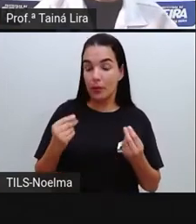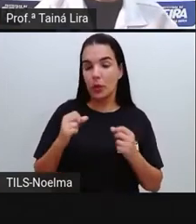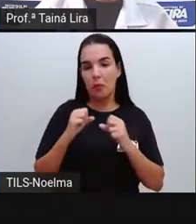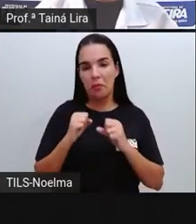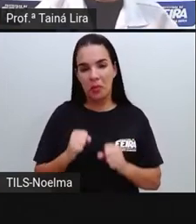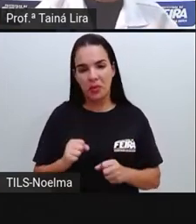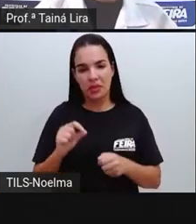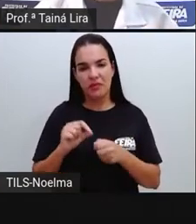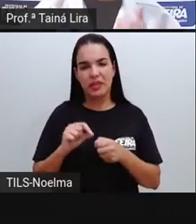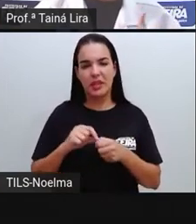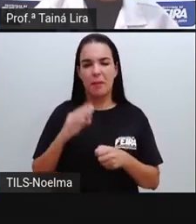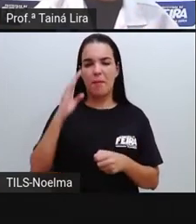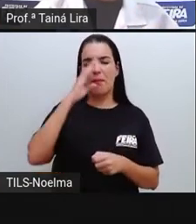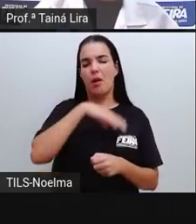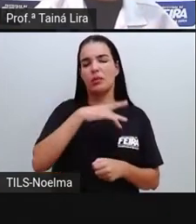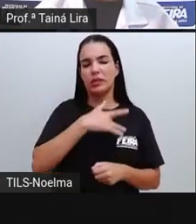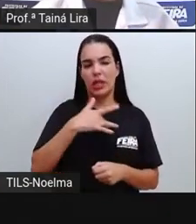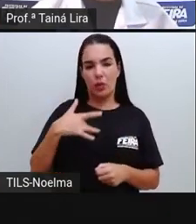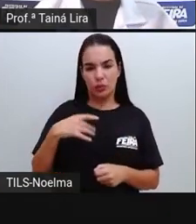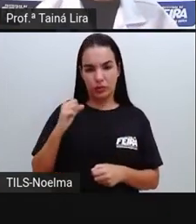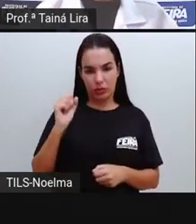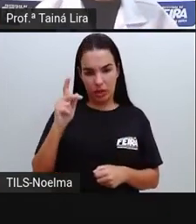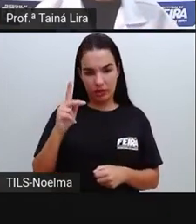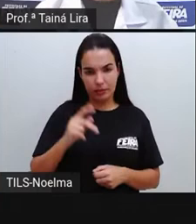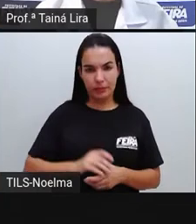fazer mal à saúde. Entenderam?